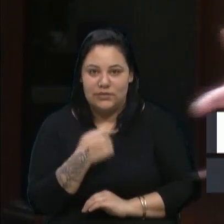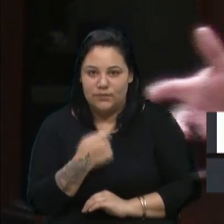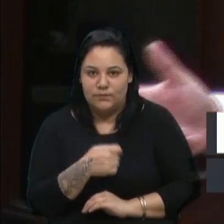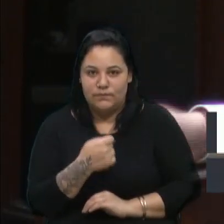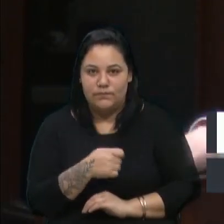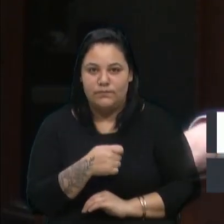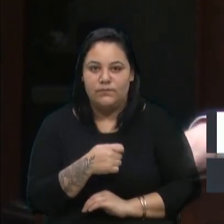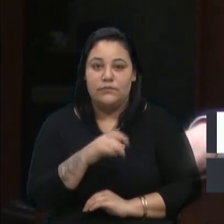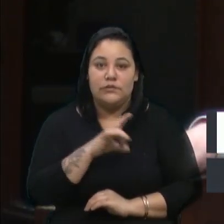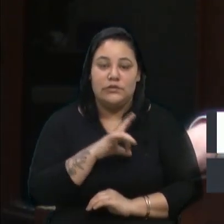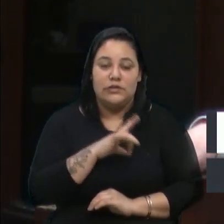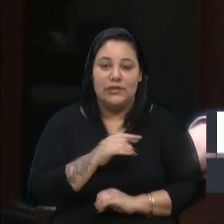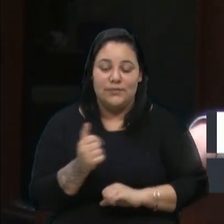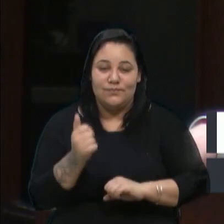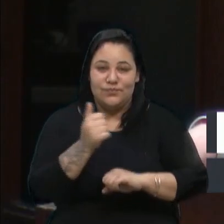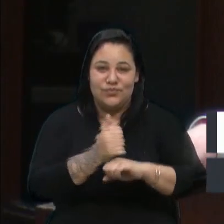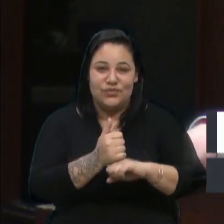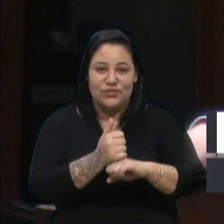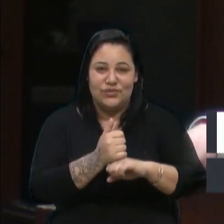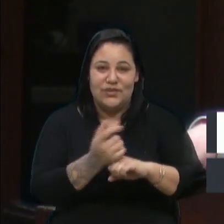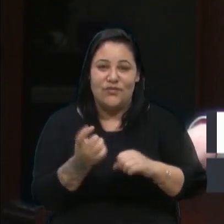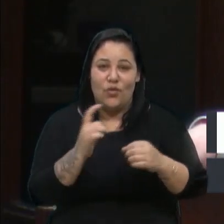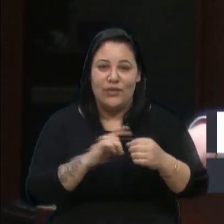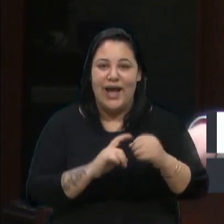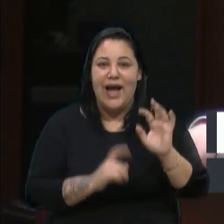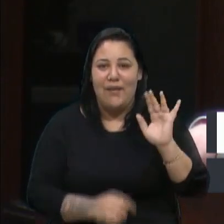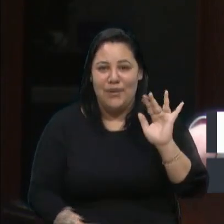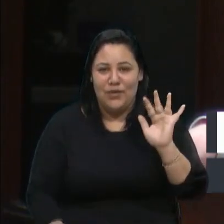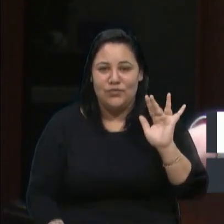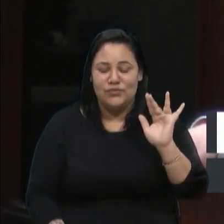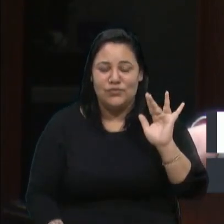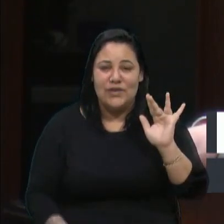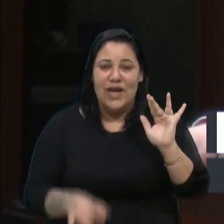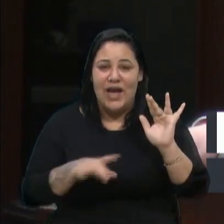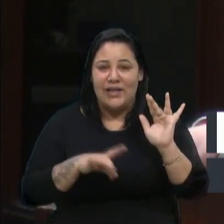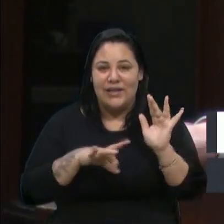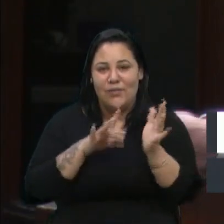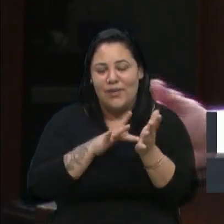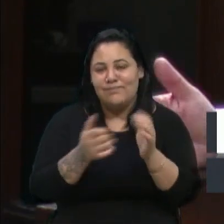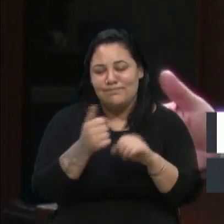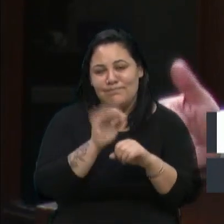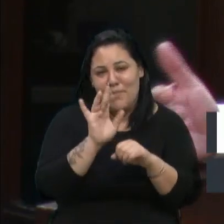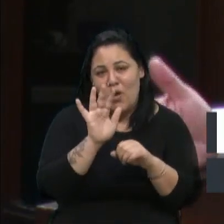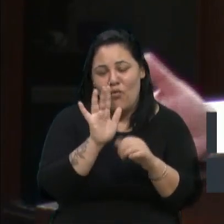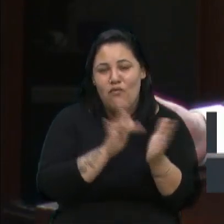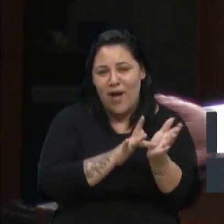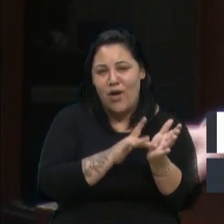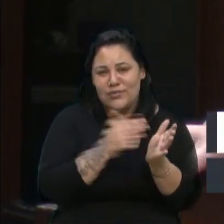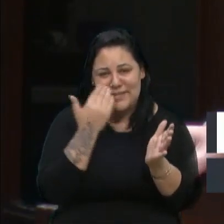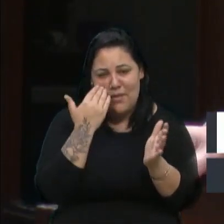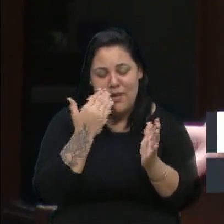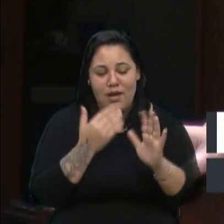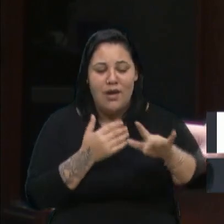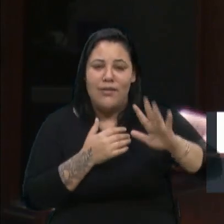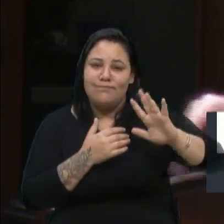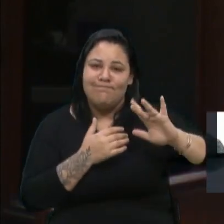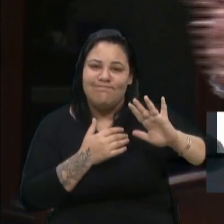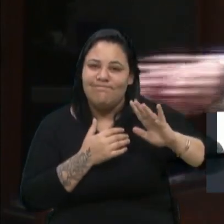ter suas mãos, essas próteses. Nós sabemos que existem muitas próteses que estão por aí,